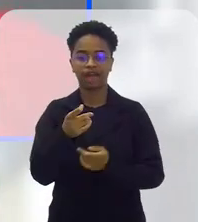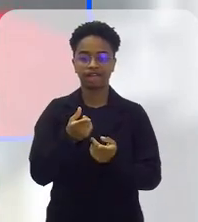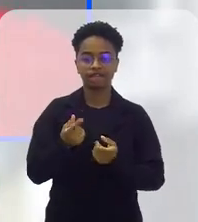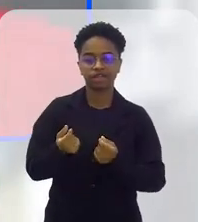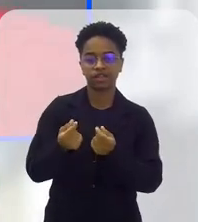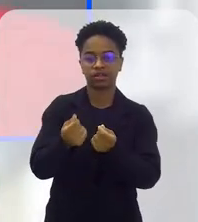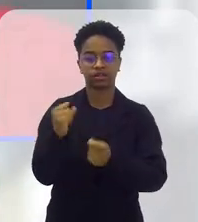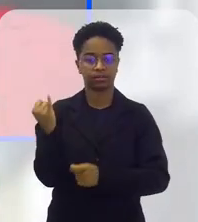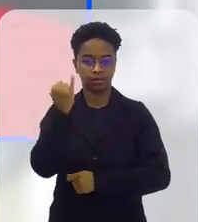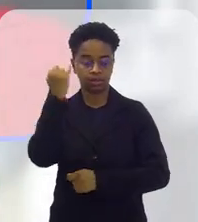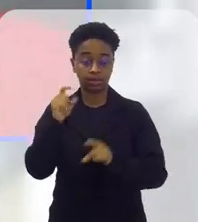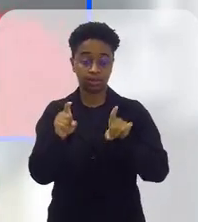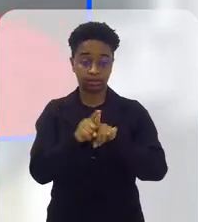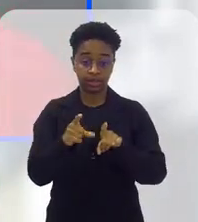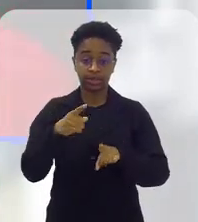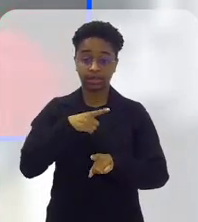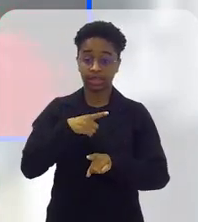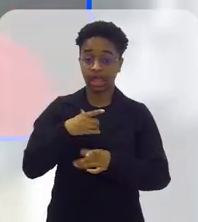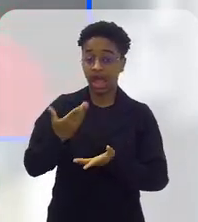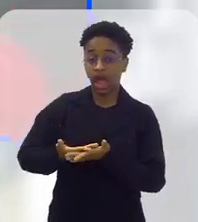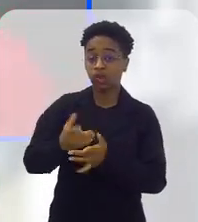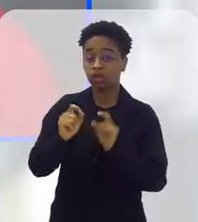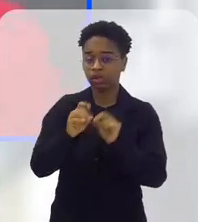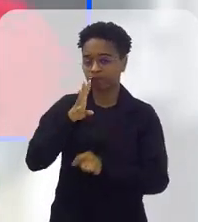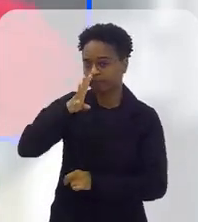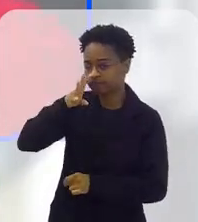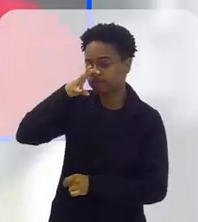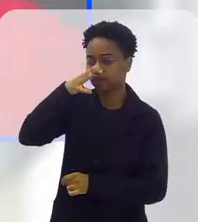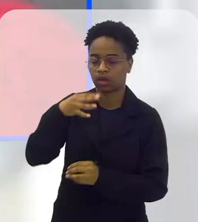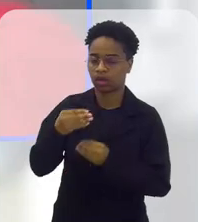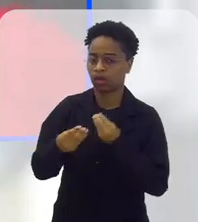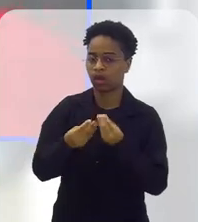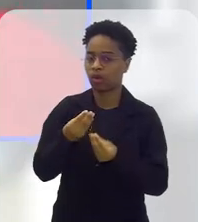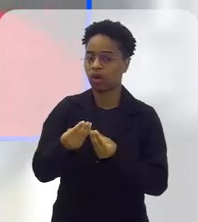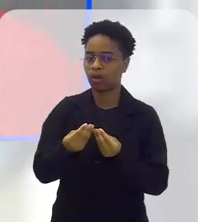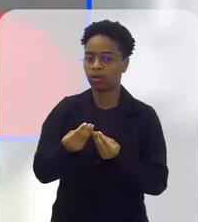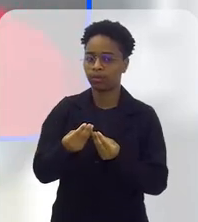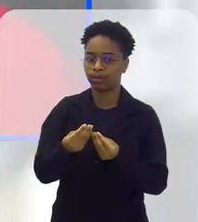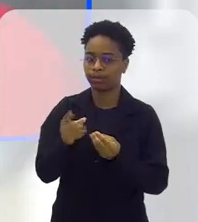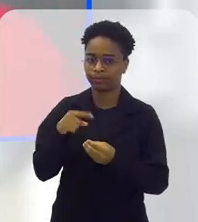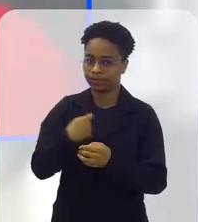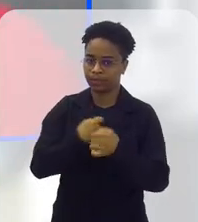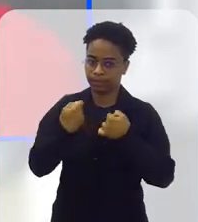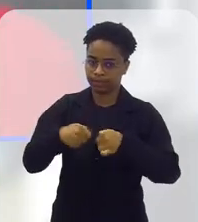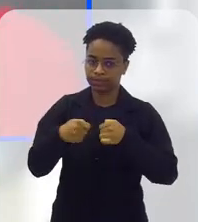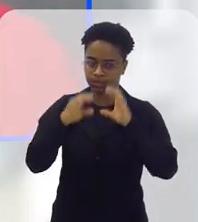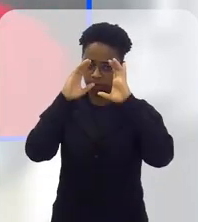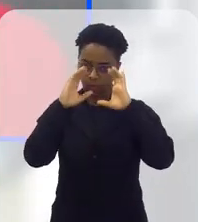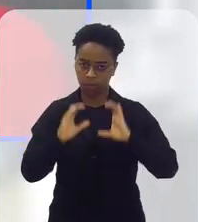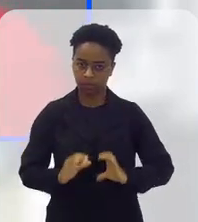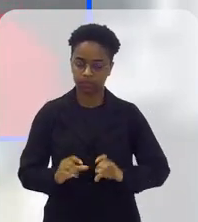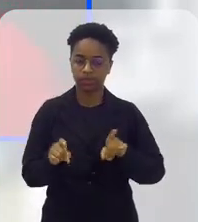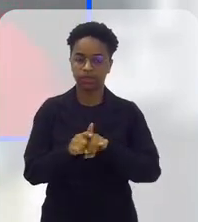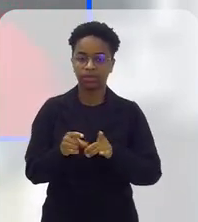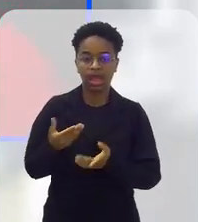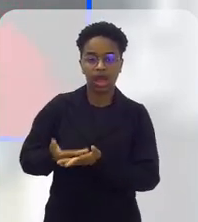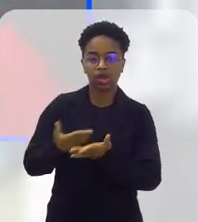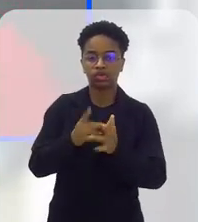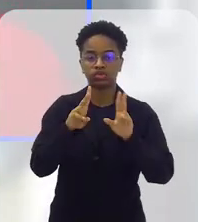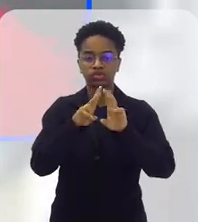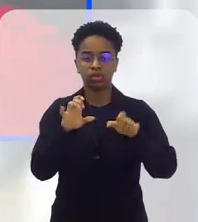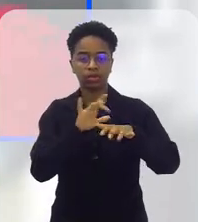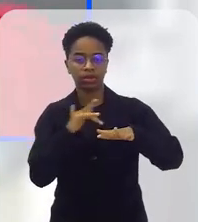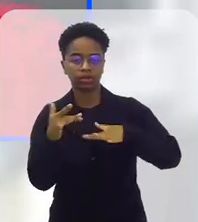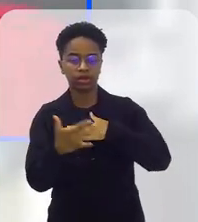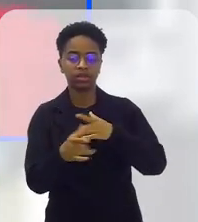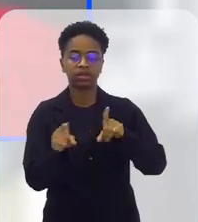área financeira é muito valiosa. E, além disso, eles ainda têm aula de resiliência, de como devemos, né, nos comportar, aula de